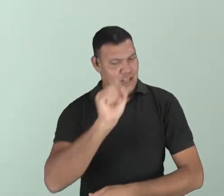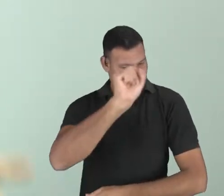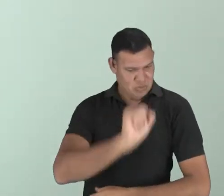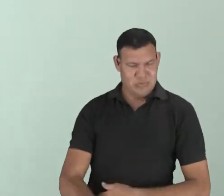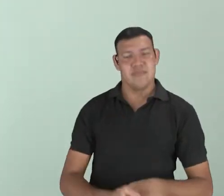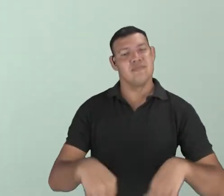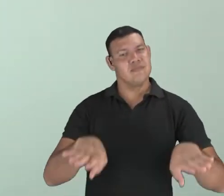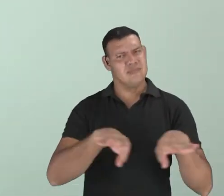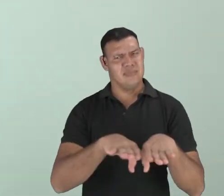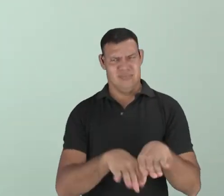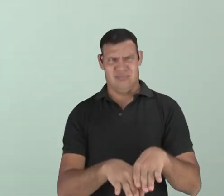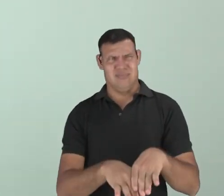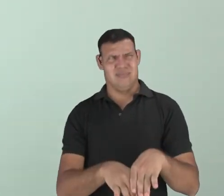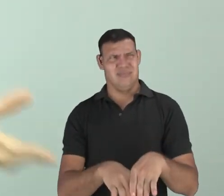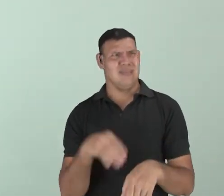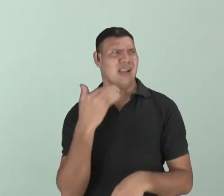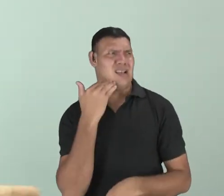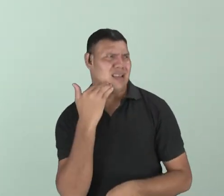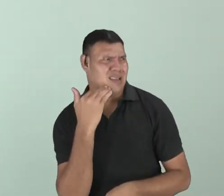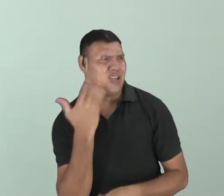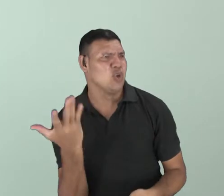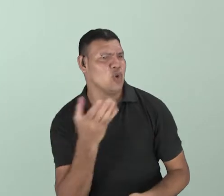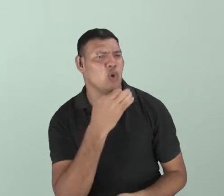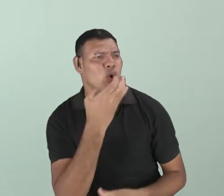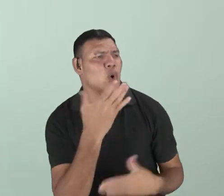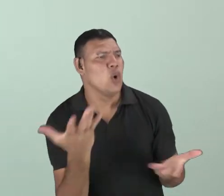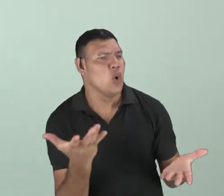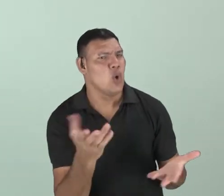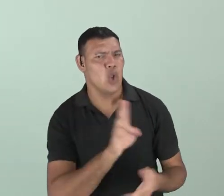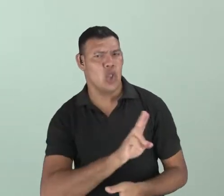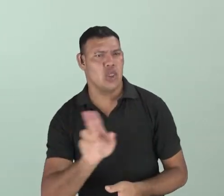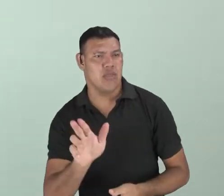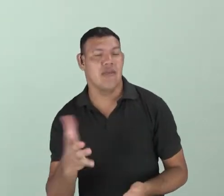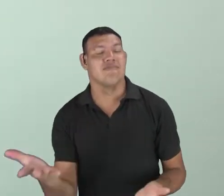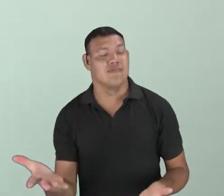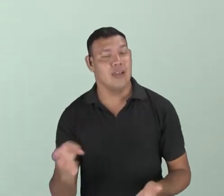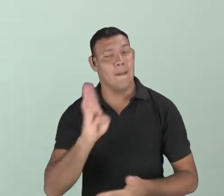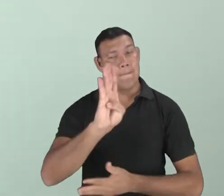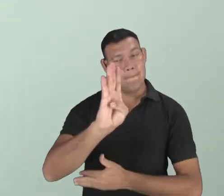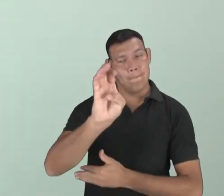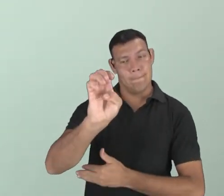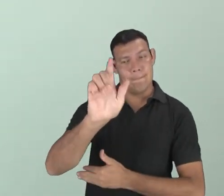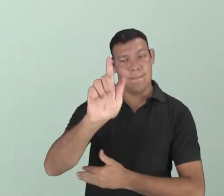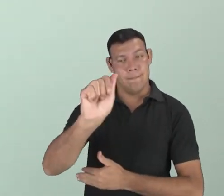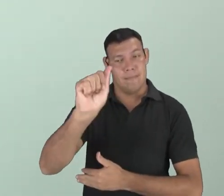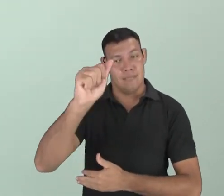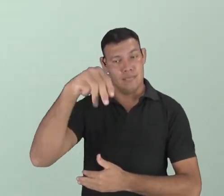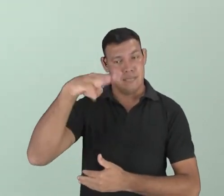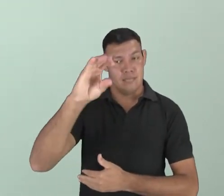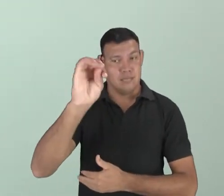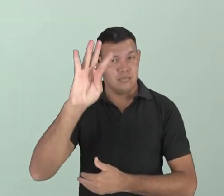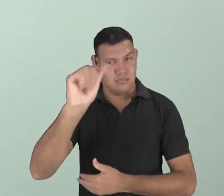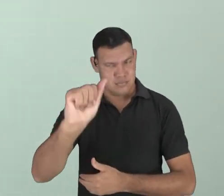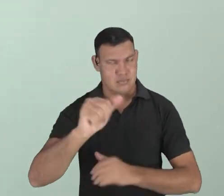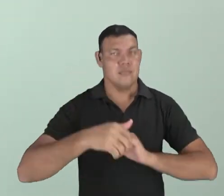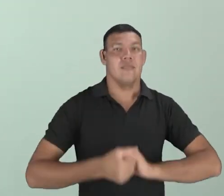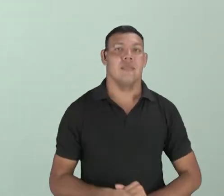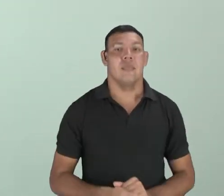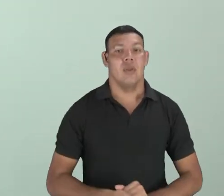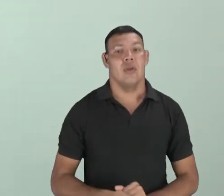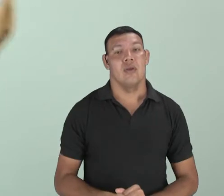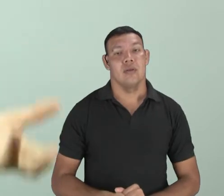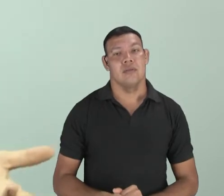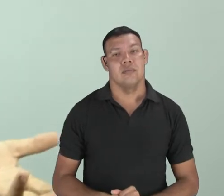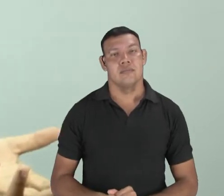pedir uma tangerina, talvez eles não vão reconhecer. Que fruta é essa? Mas eles vão reconhecer como bergamota. Ok? A nossa